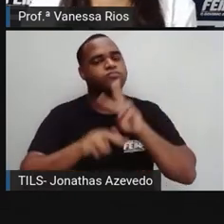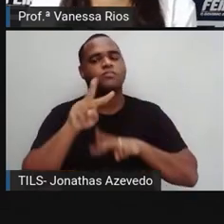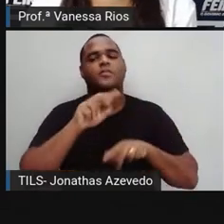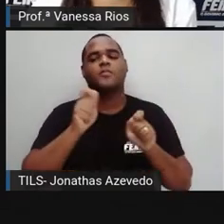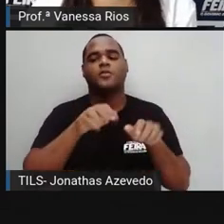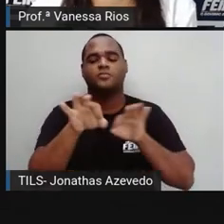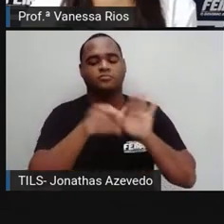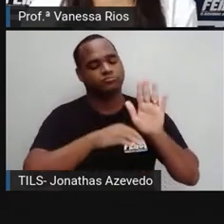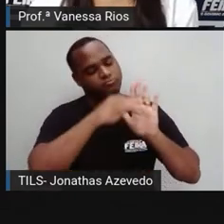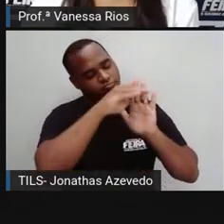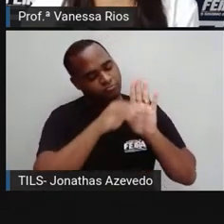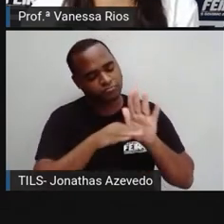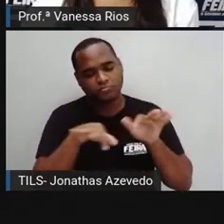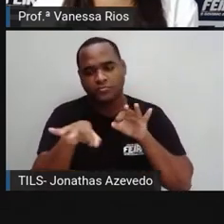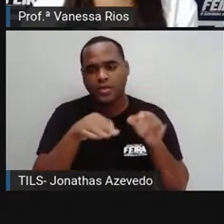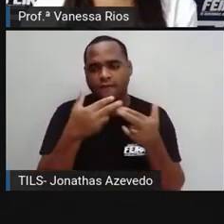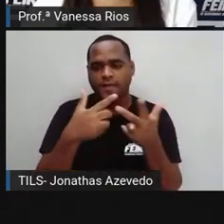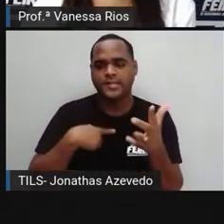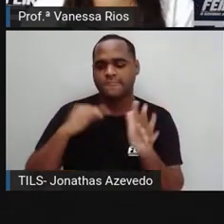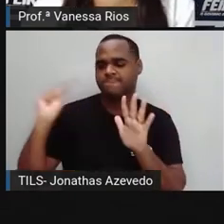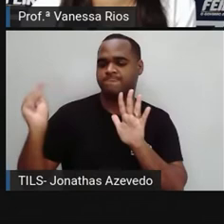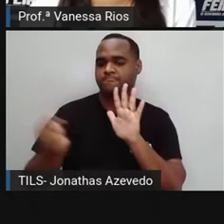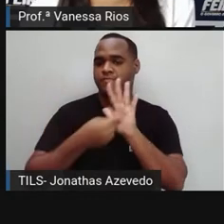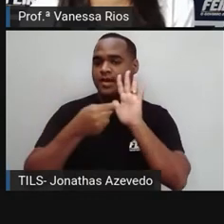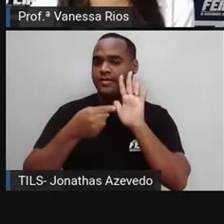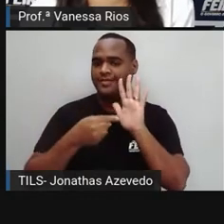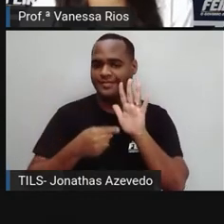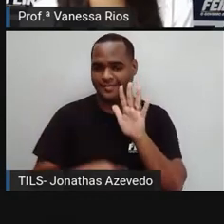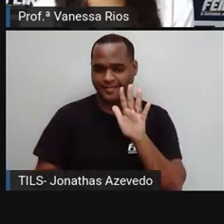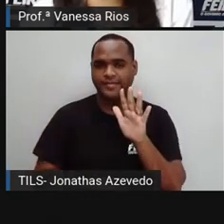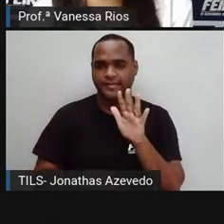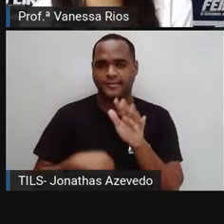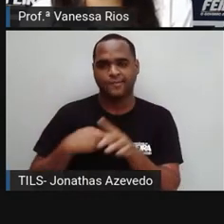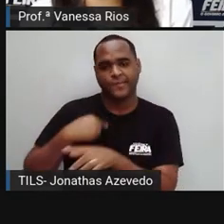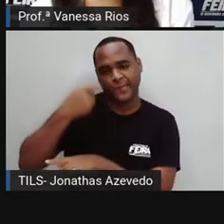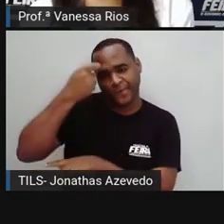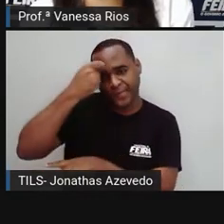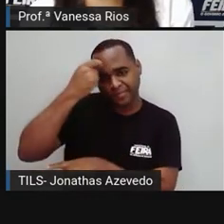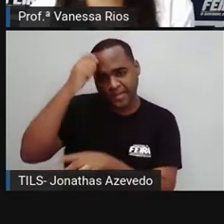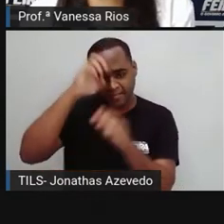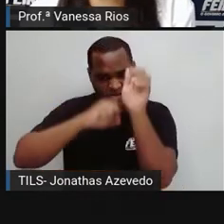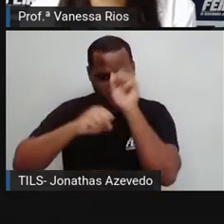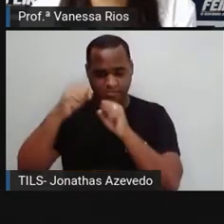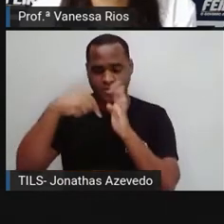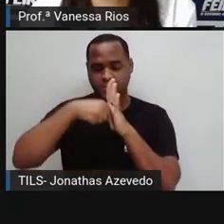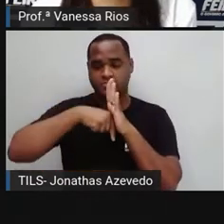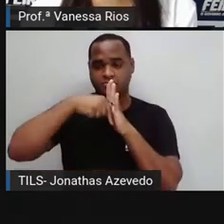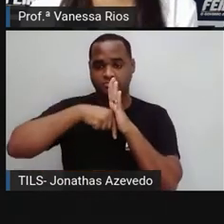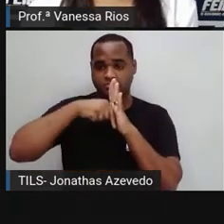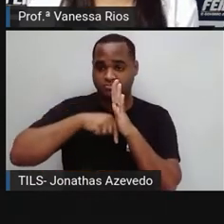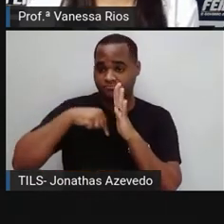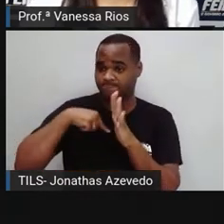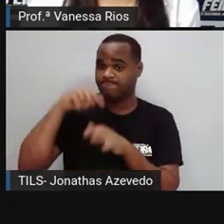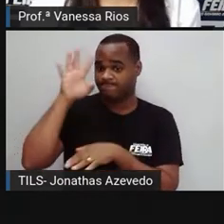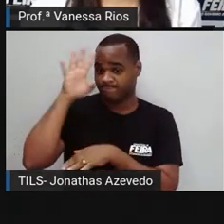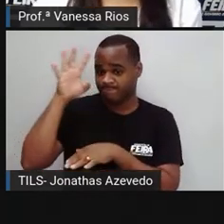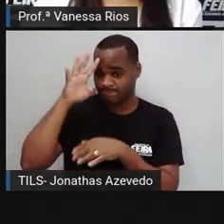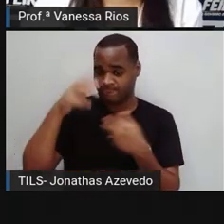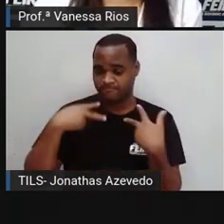planejamento, estabelecer metas. Ter capacidade de aprendizagem autocrítica. Então,